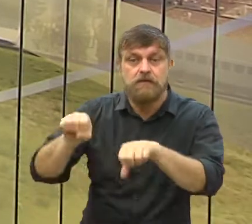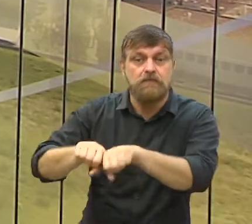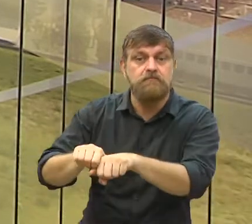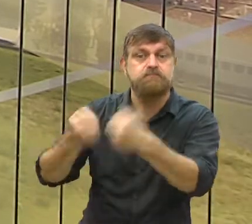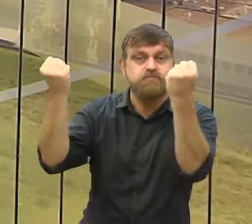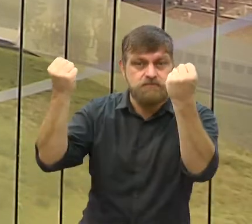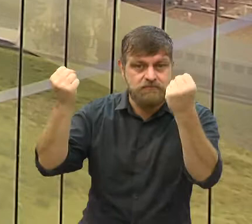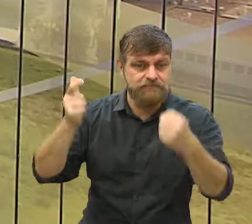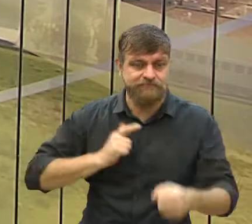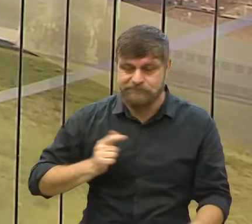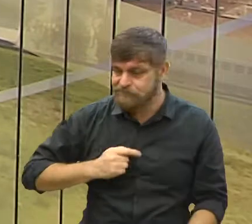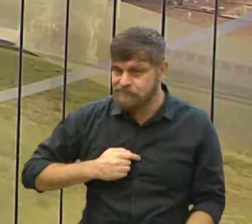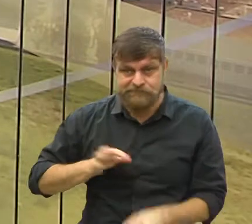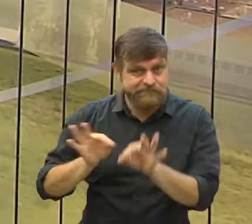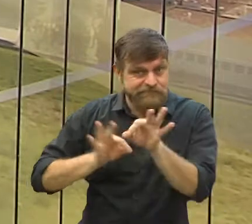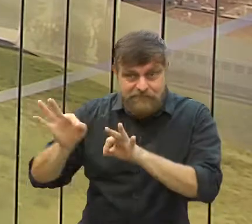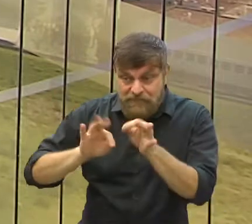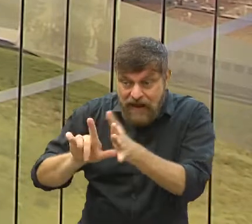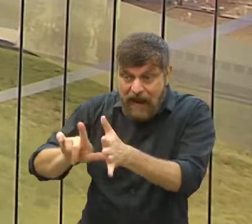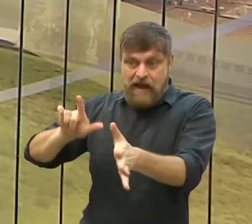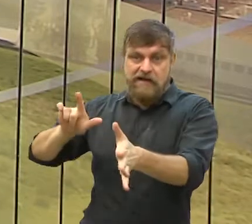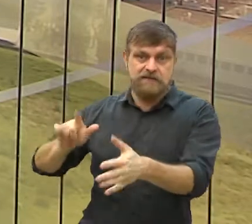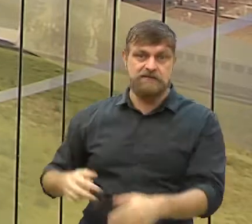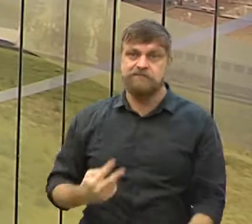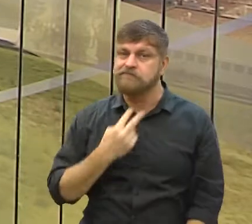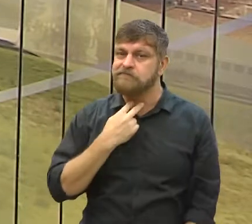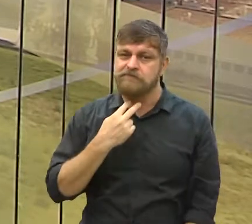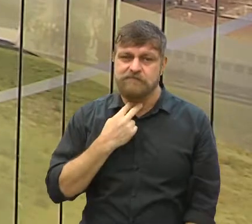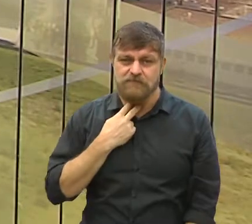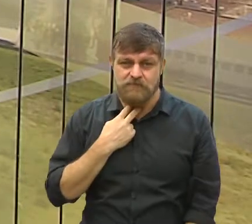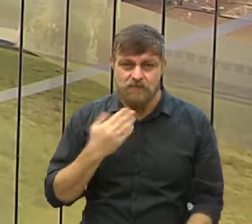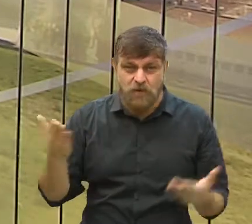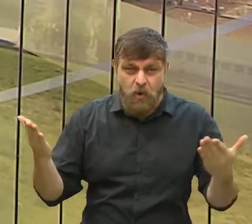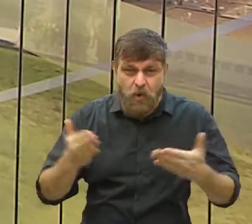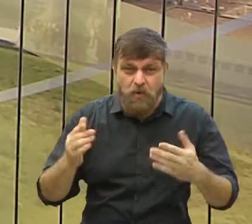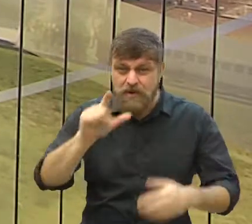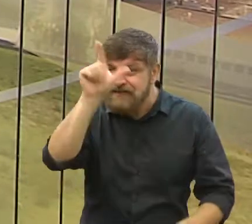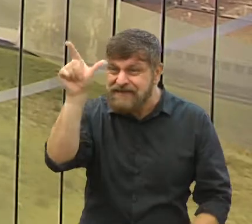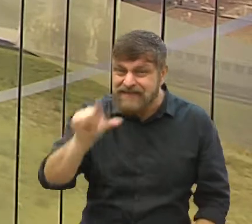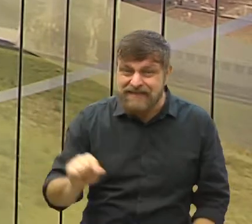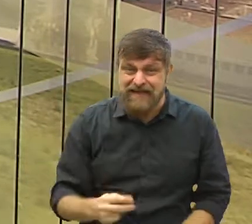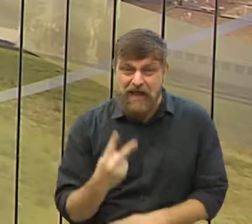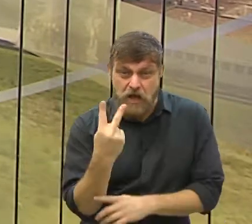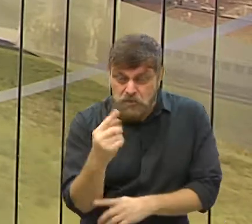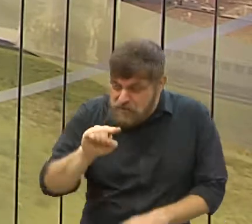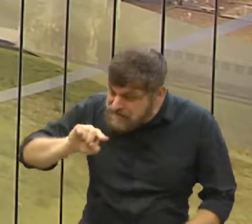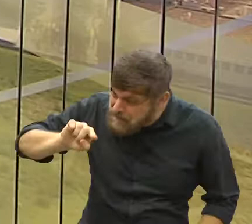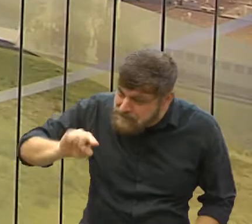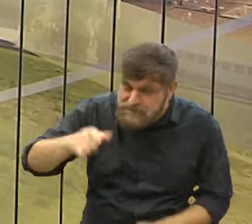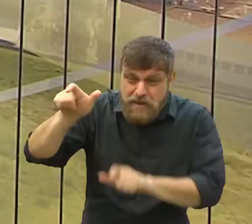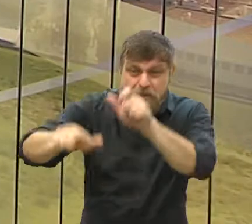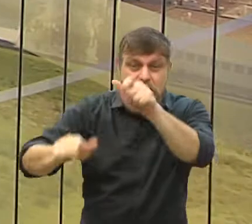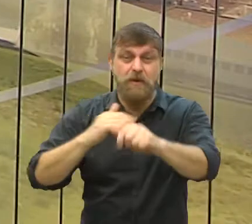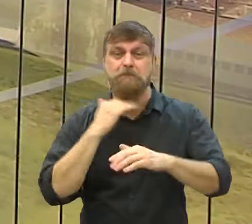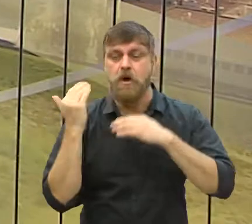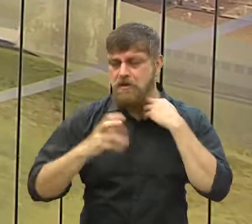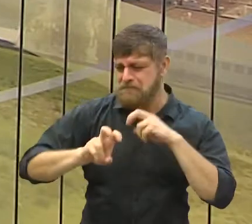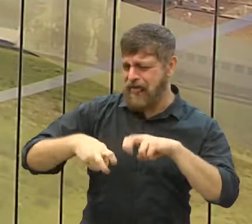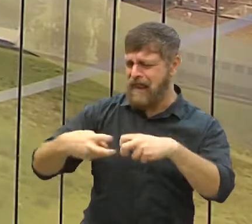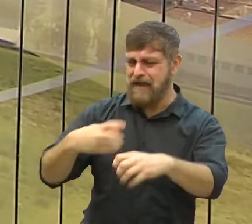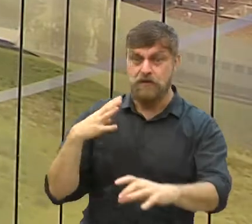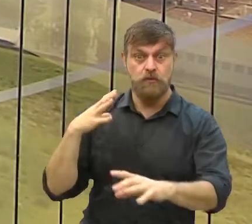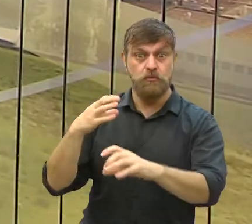na Europa, ele foi pego de calça curta, ele não conseguiu dar conta. Então hoje na Itália temos mais de 2 mil mortos,